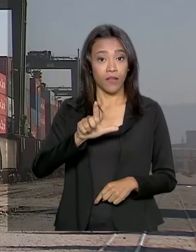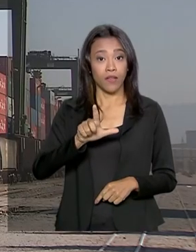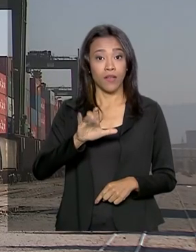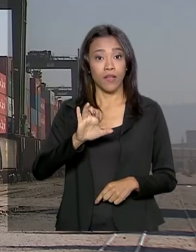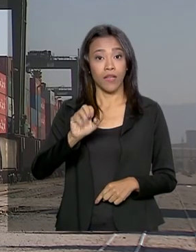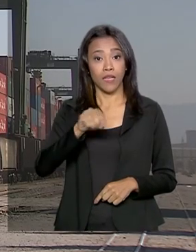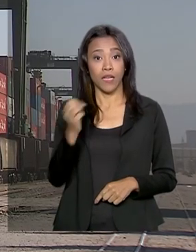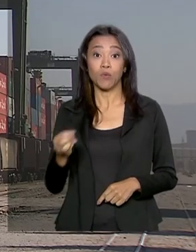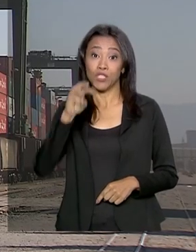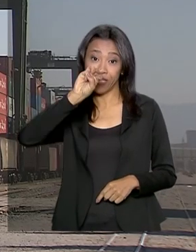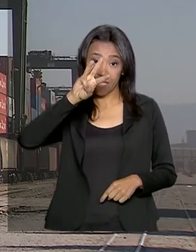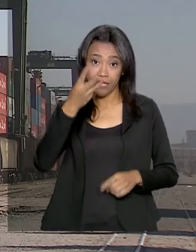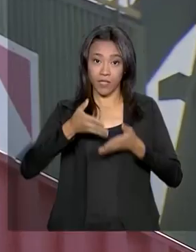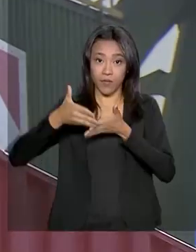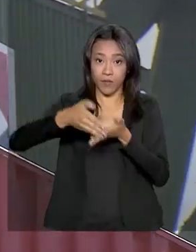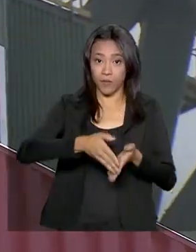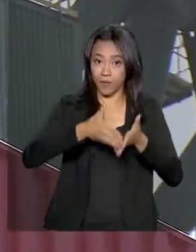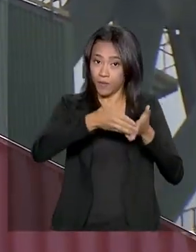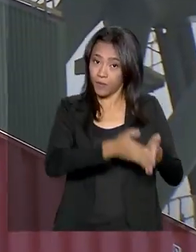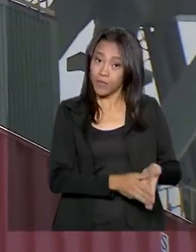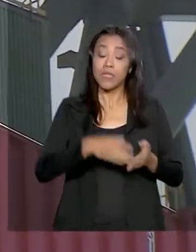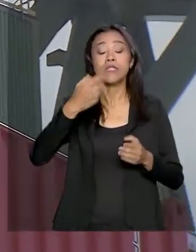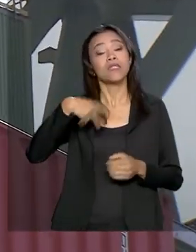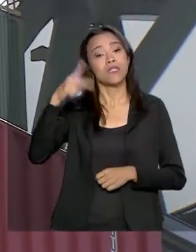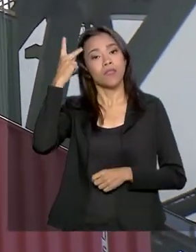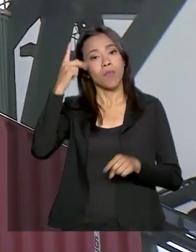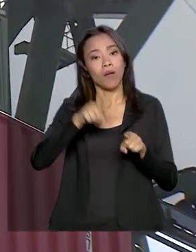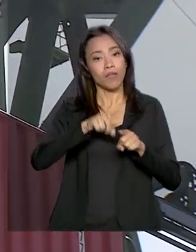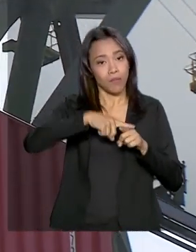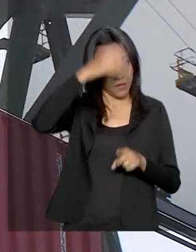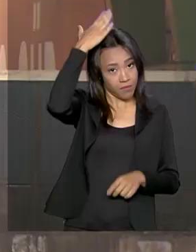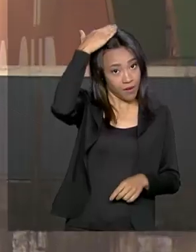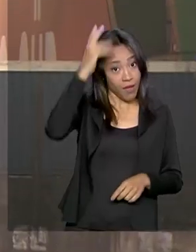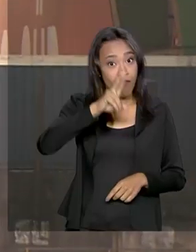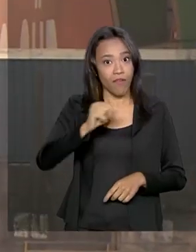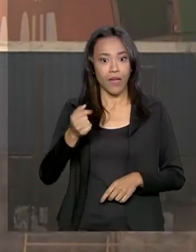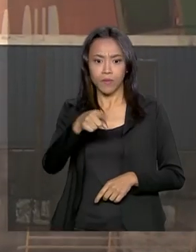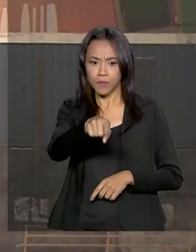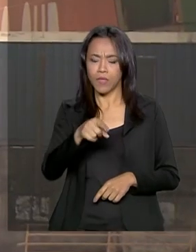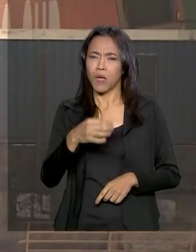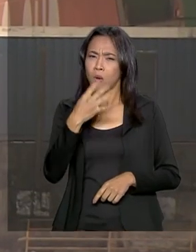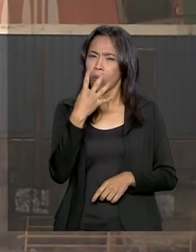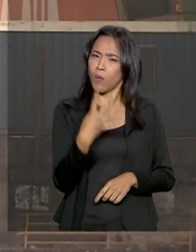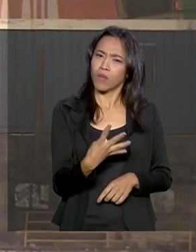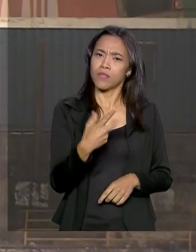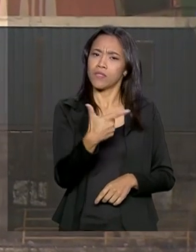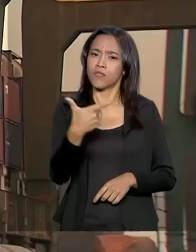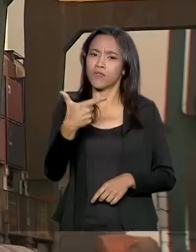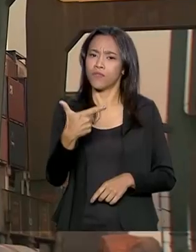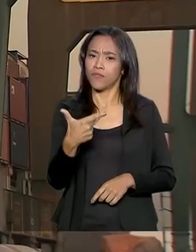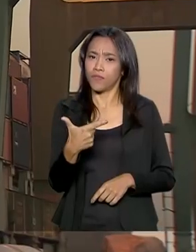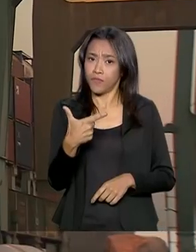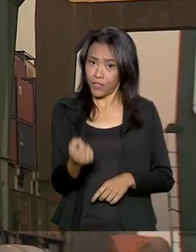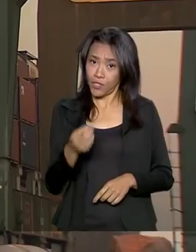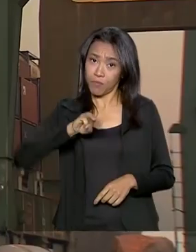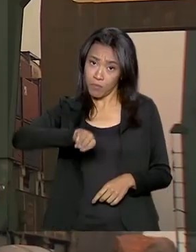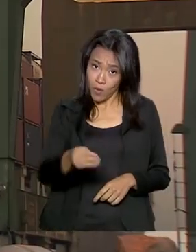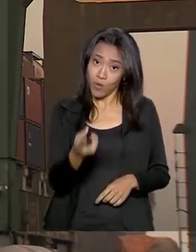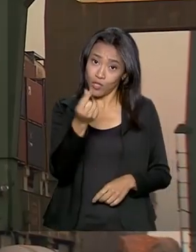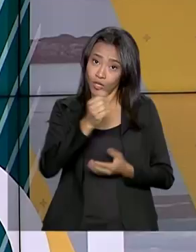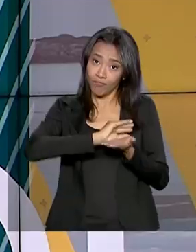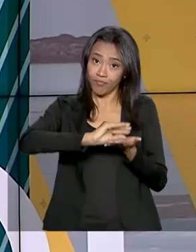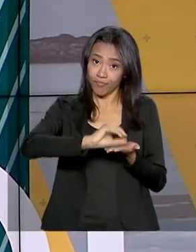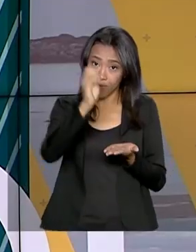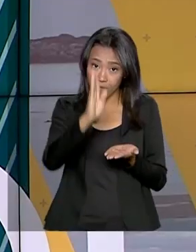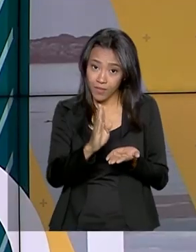terminais portuários em São Paulo e no Paraná. A medida deve atrair 420 milhões de reais em investimentos para o